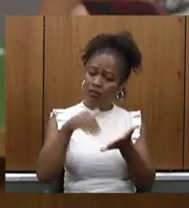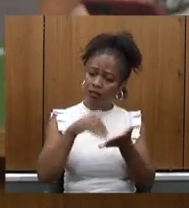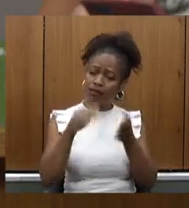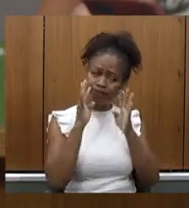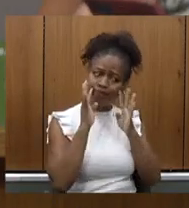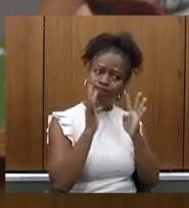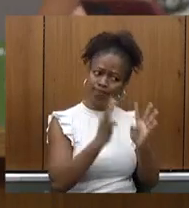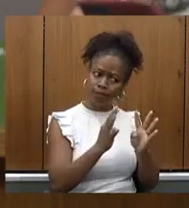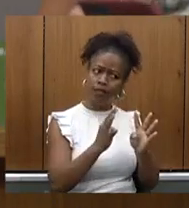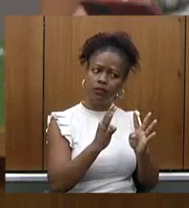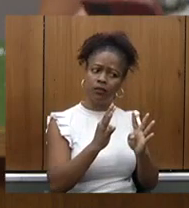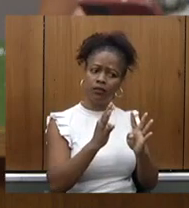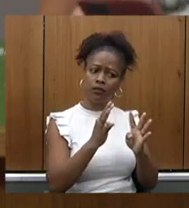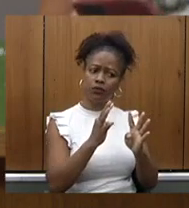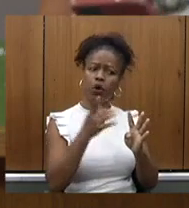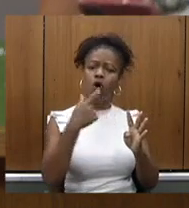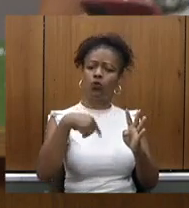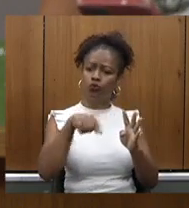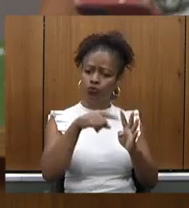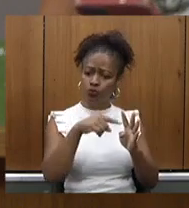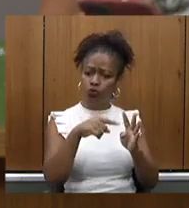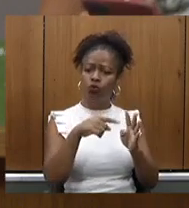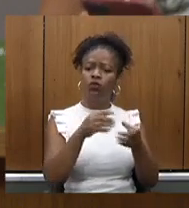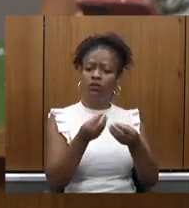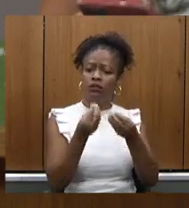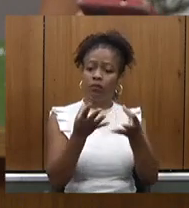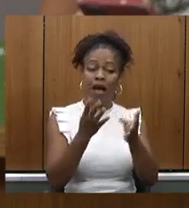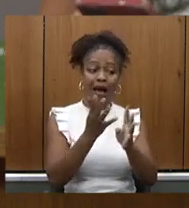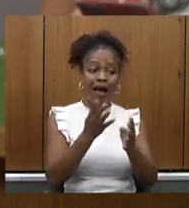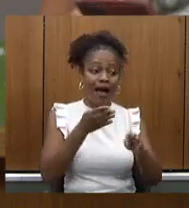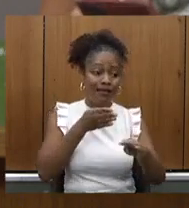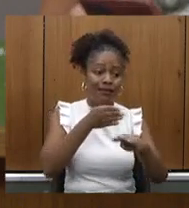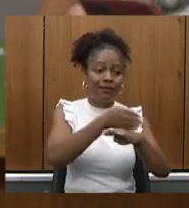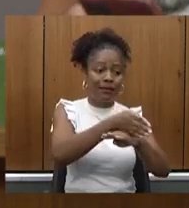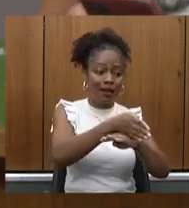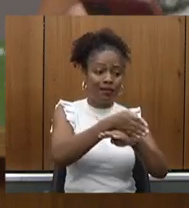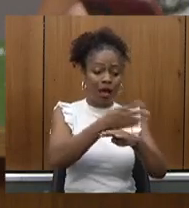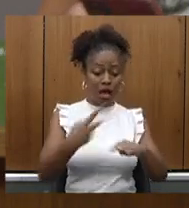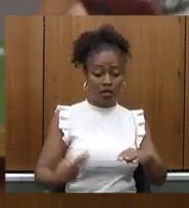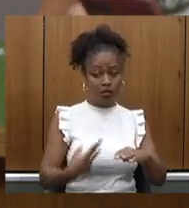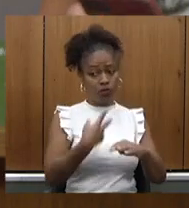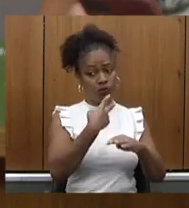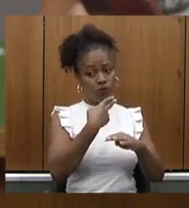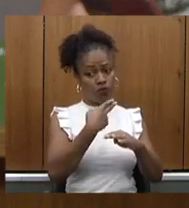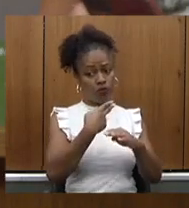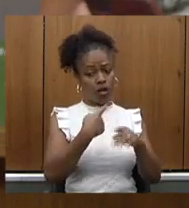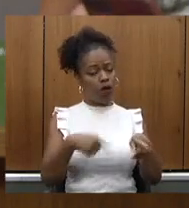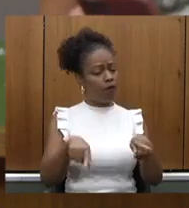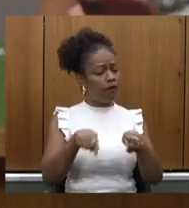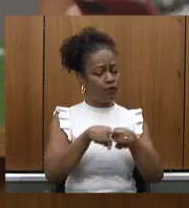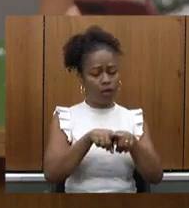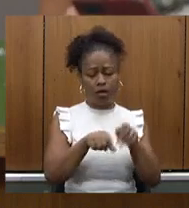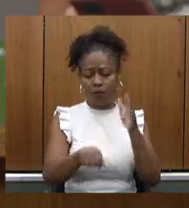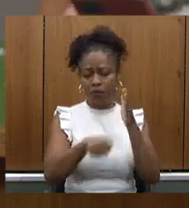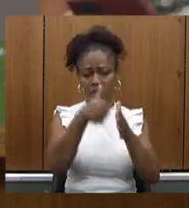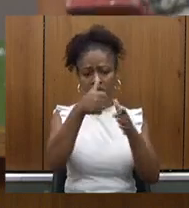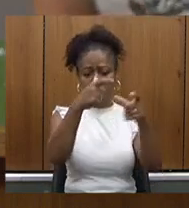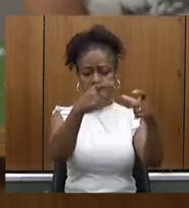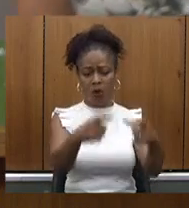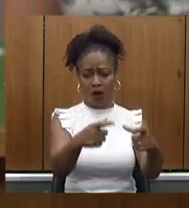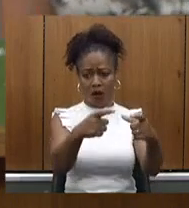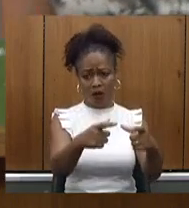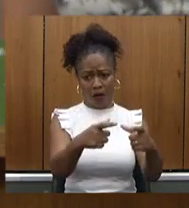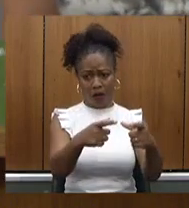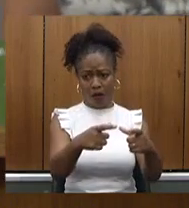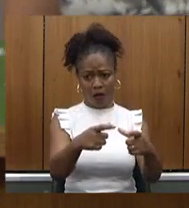garantir que o acesso à cirurgia tem que estar vinculado à urgência da cirurgia obviamente em primeiro lugar e depois ao tempo